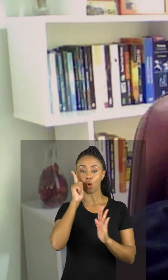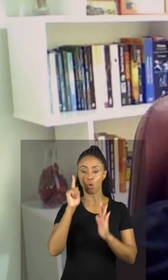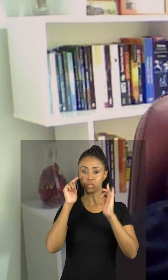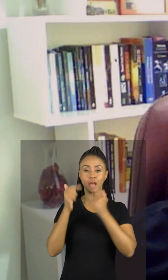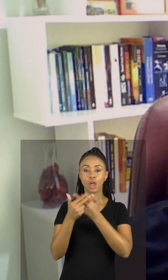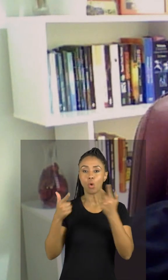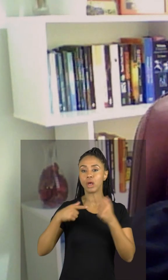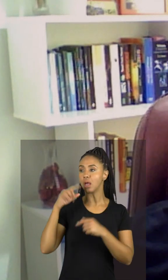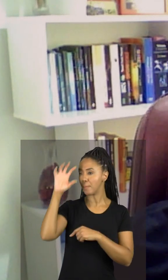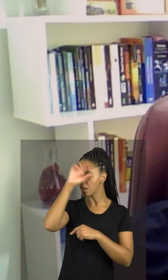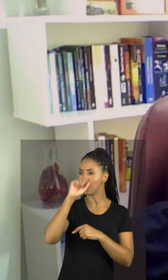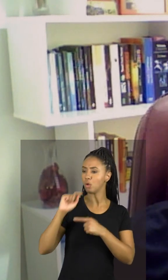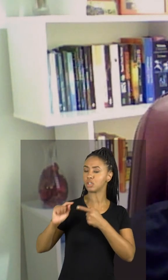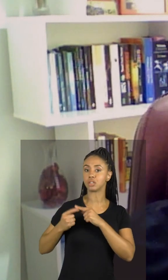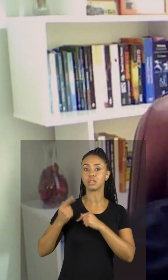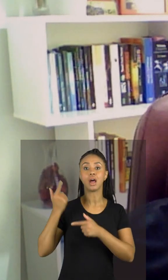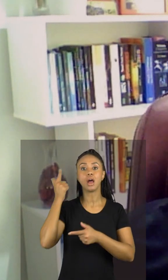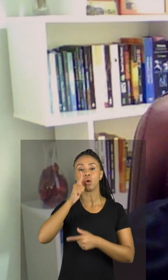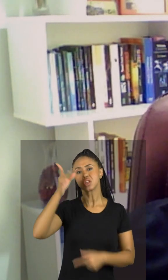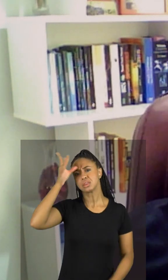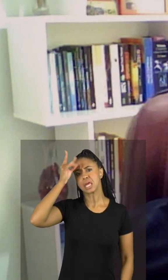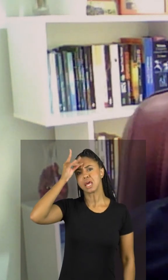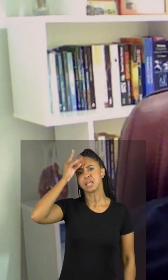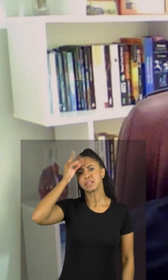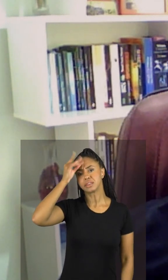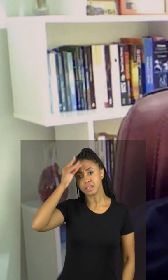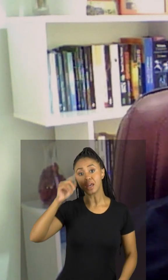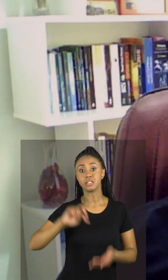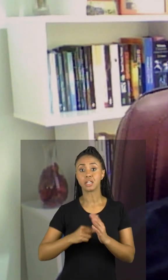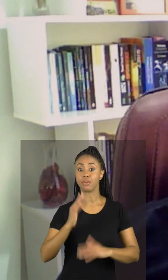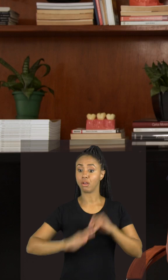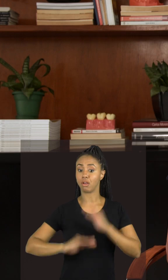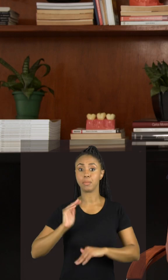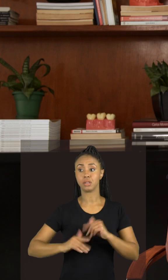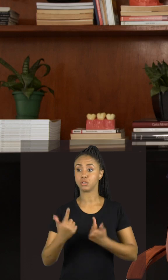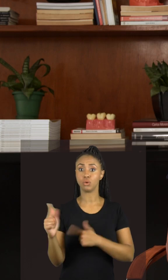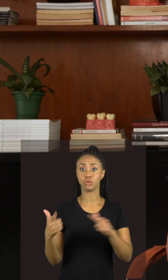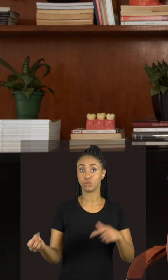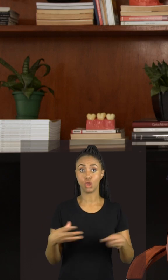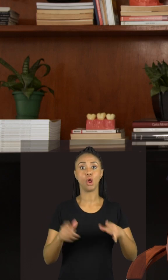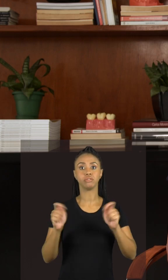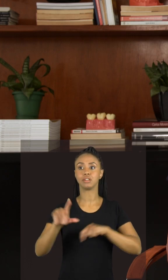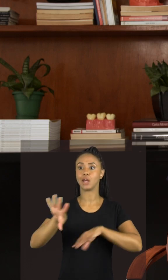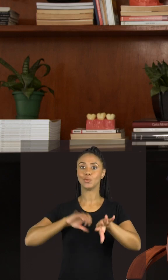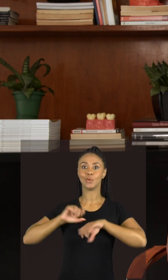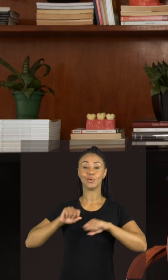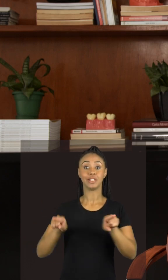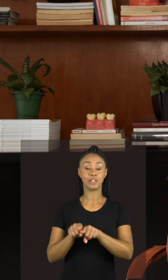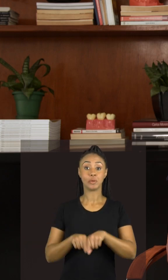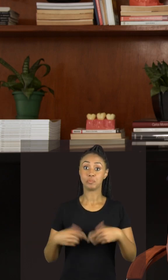memórias, o que ajuda a aprender novas habilidades. Então, tudo isso que eu falei